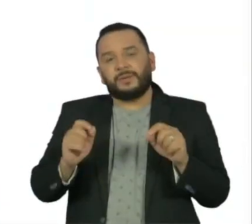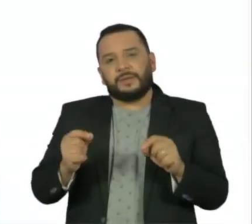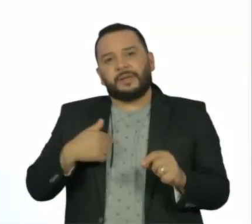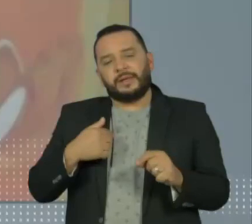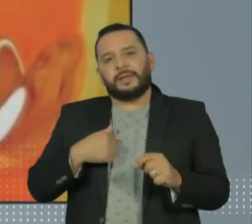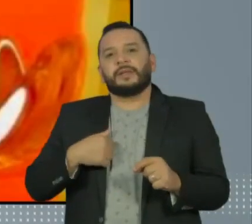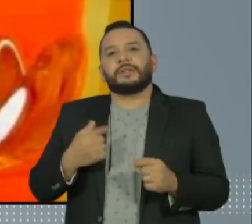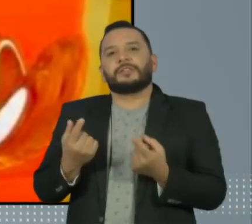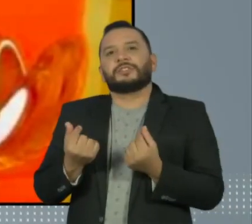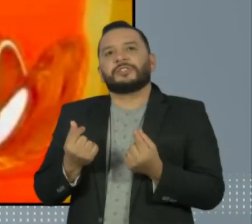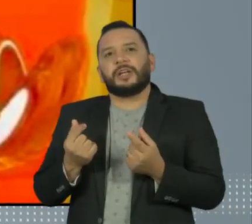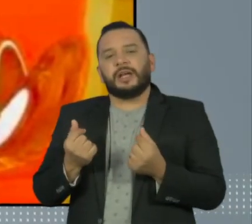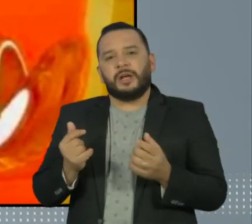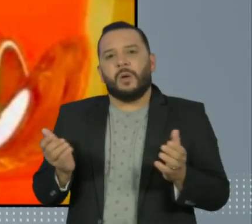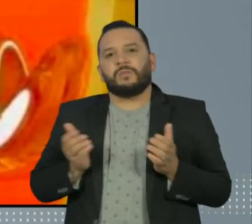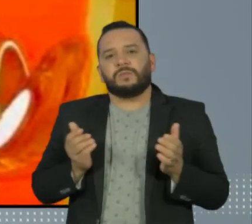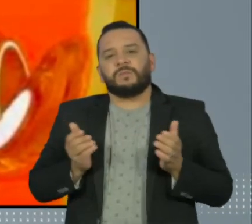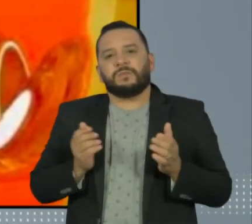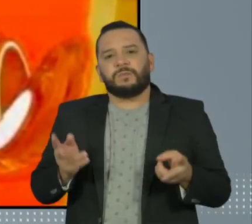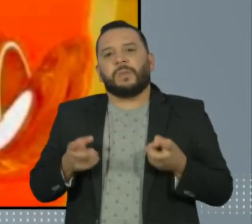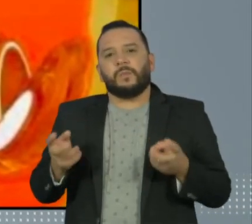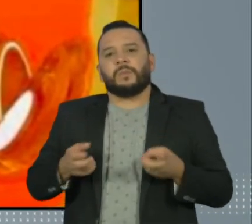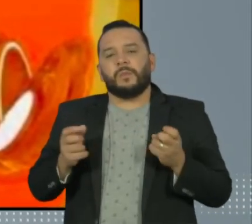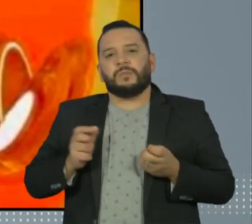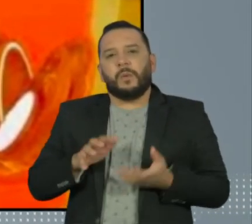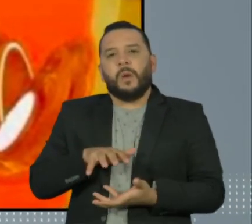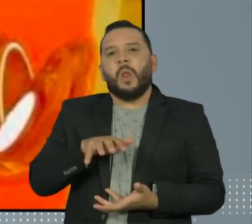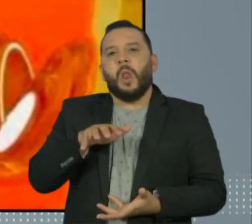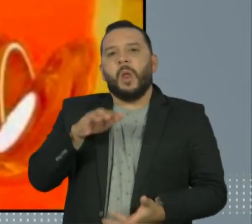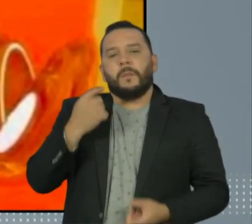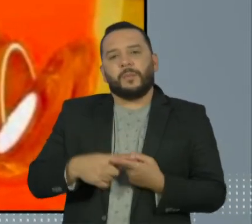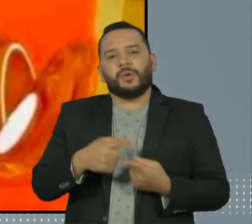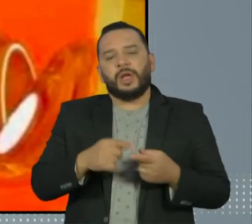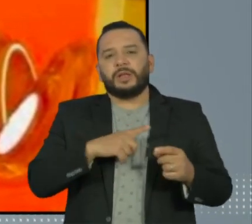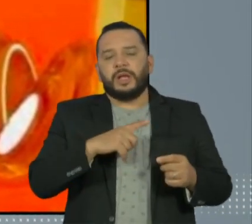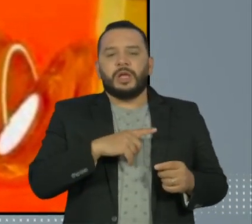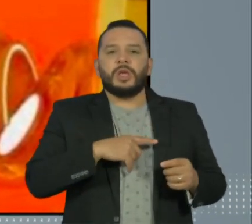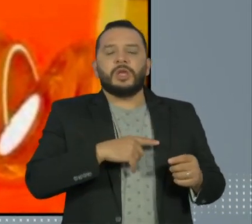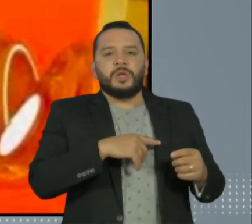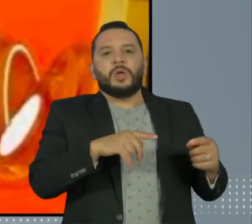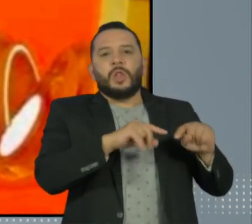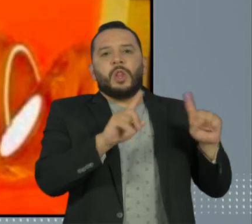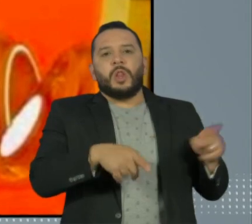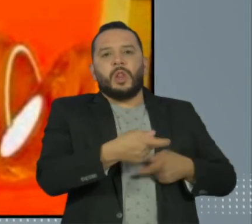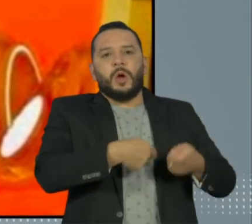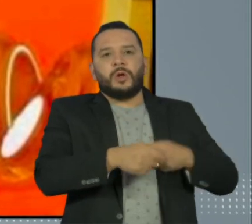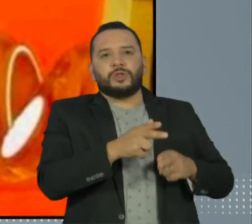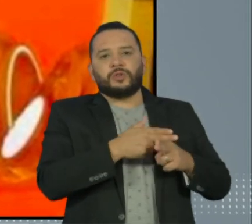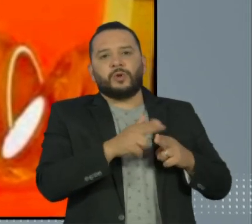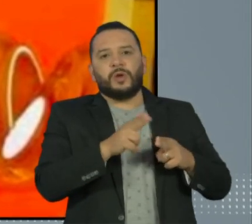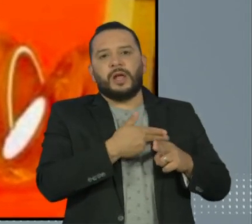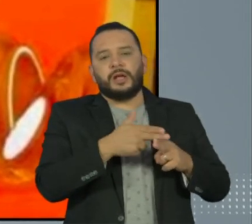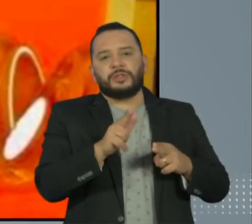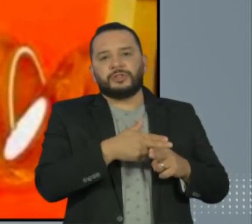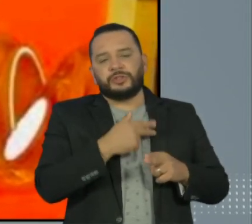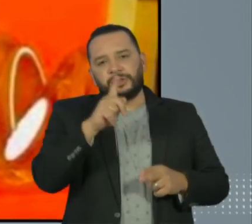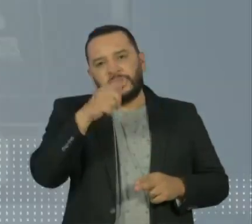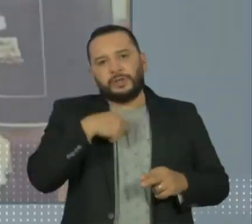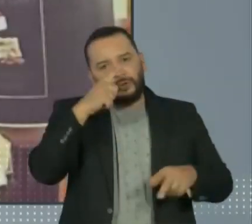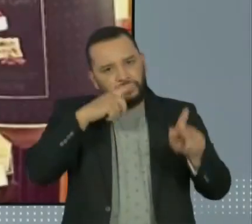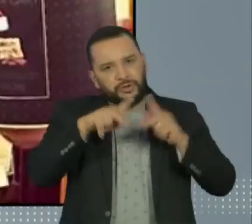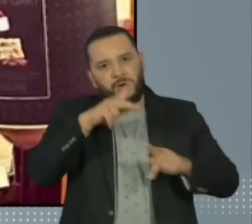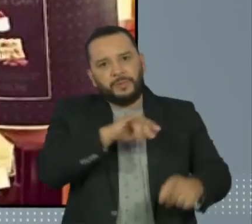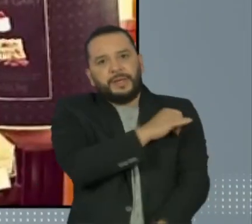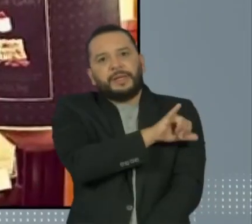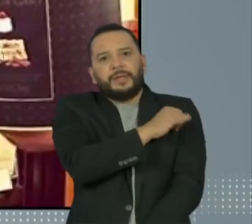patrimonial com os lucros de uma franquia de chocolates no shopping da Barra da Tijuca, Zona Oeste do Rio. Mas,